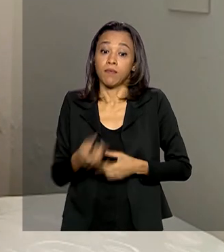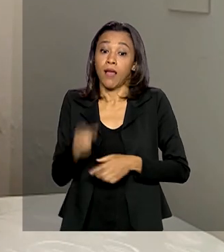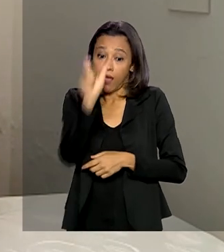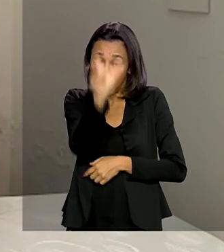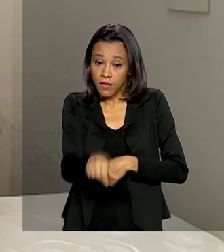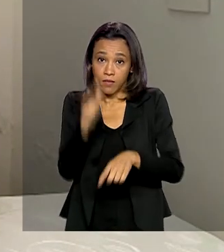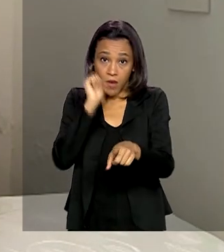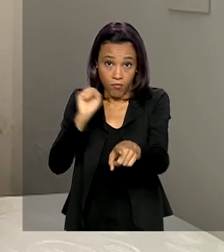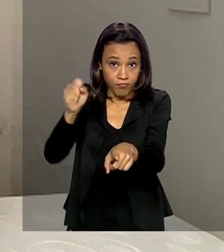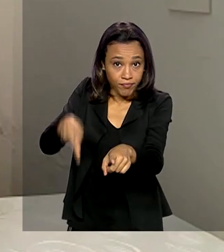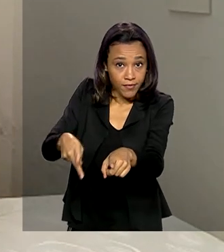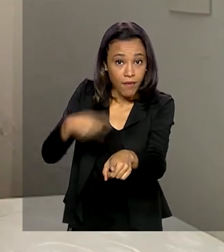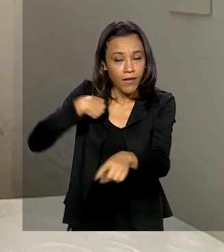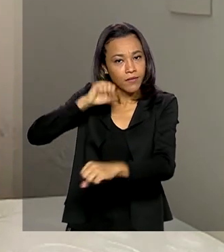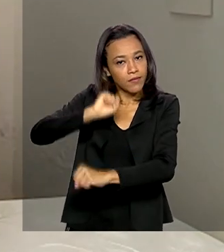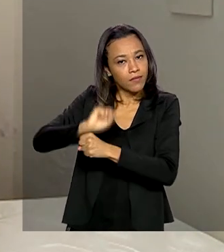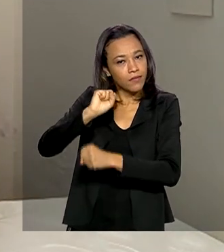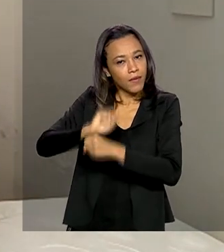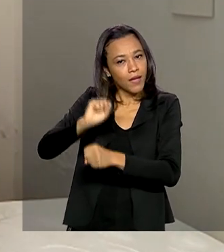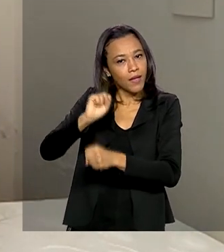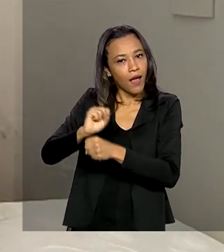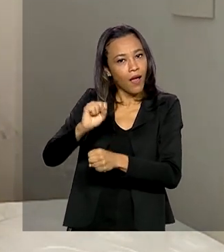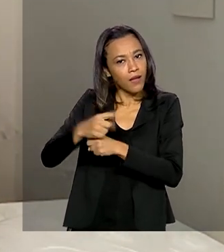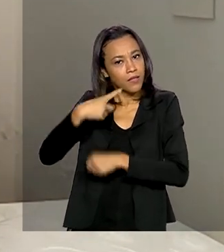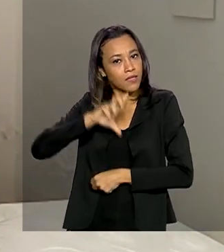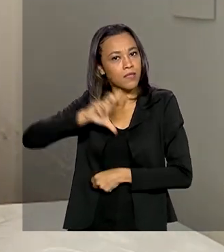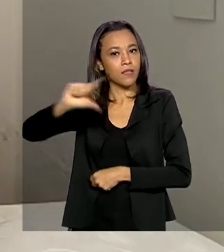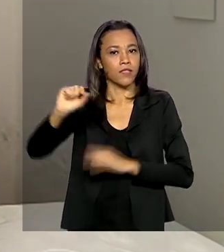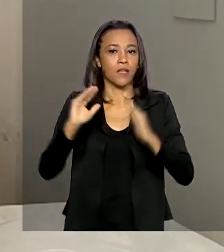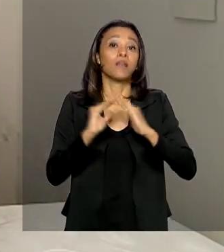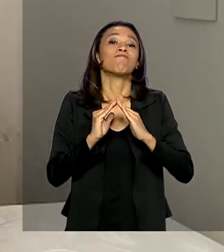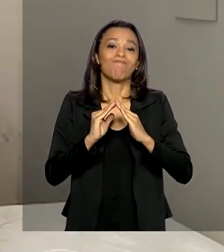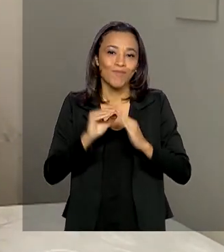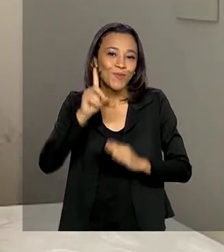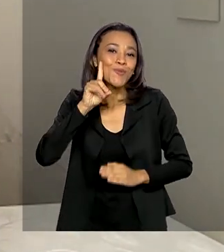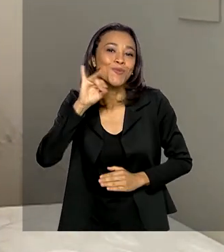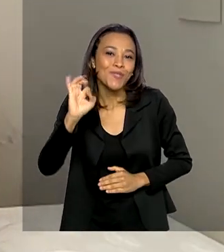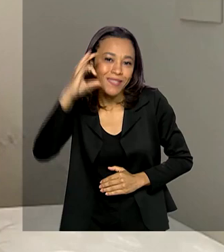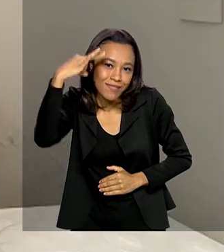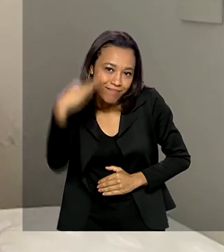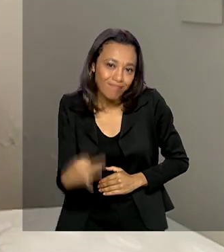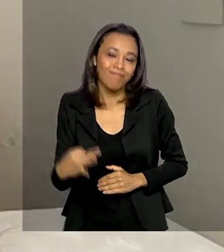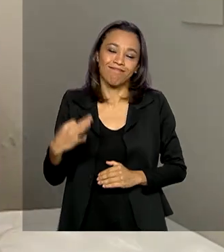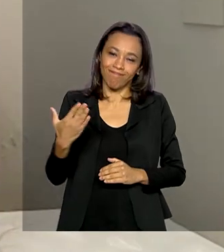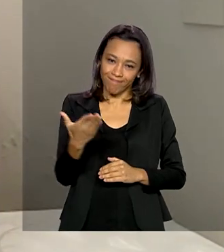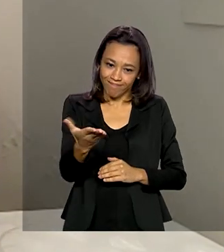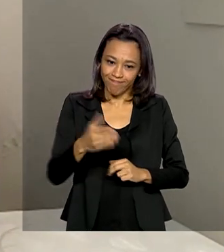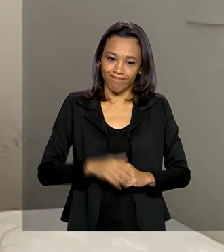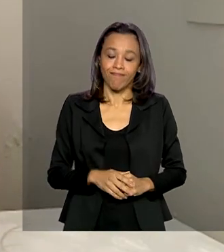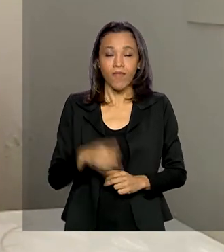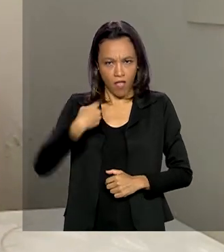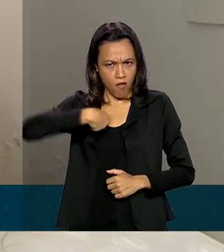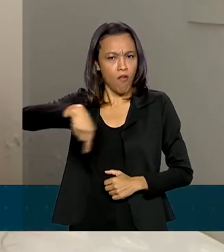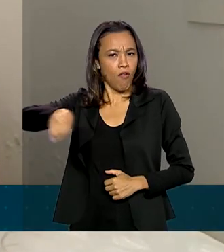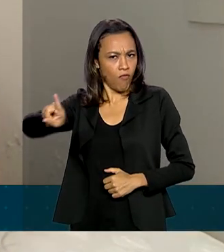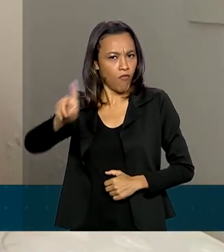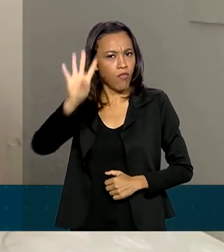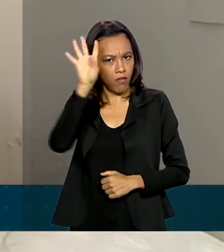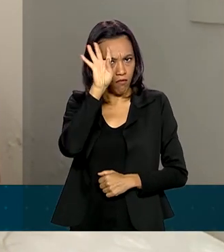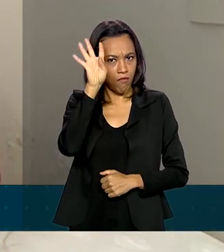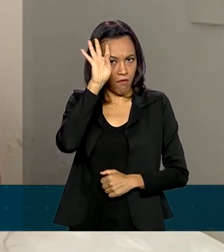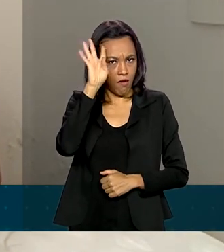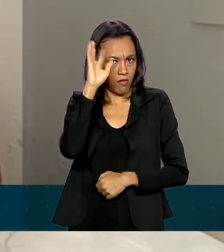Aparecida vai aguardar para somente sair de casa no dia determinado. Eu mesmo vou vacinar quarta